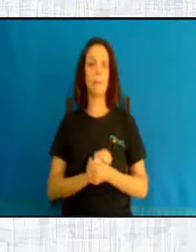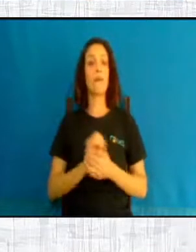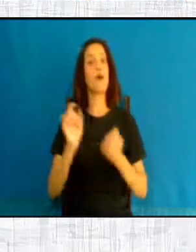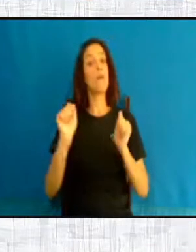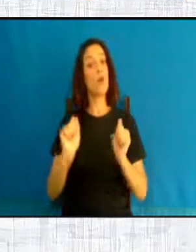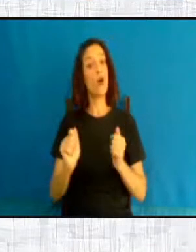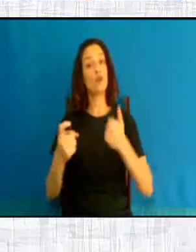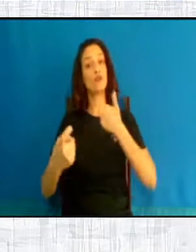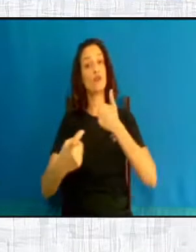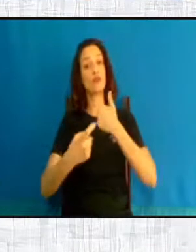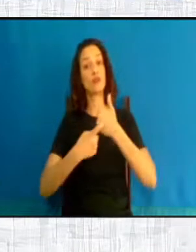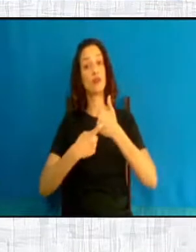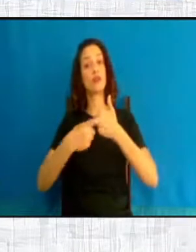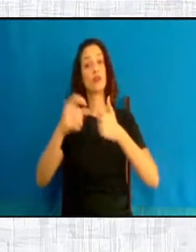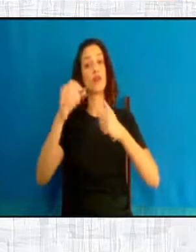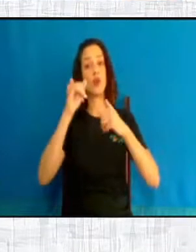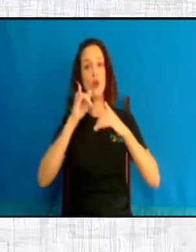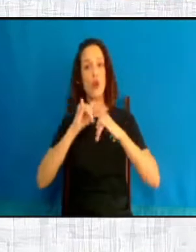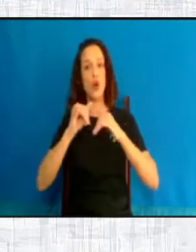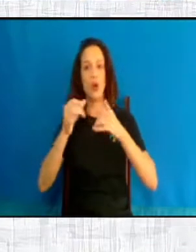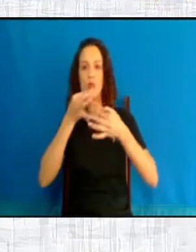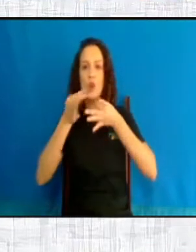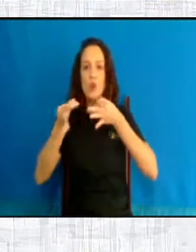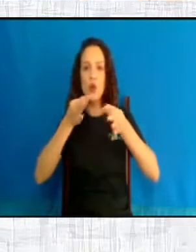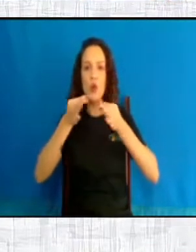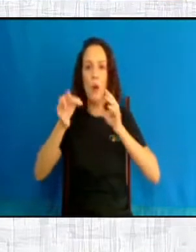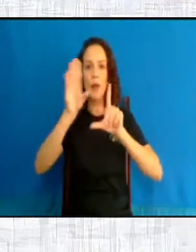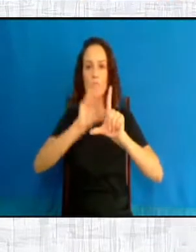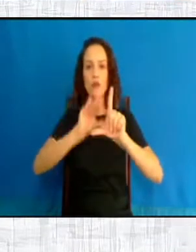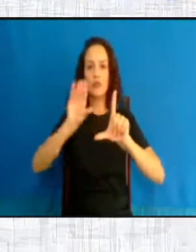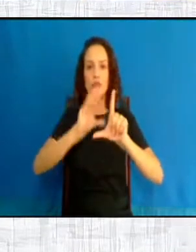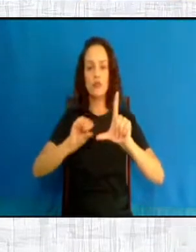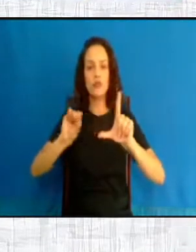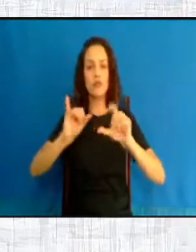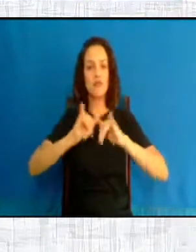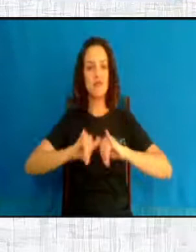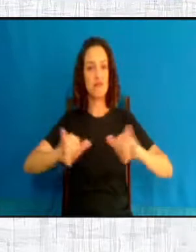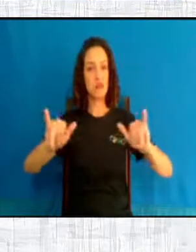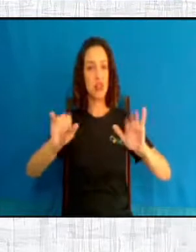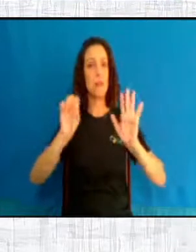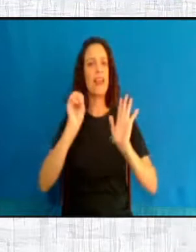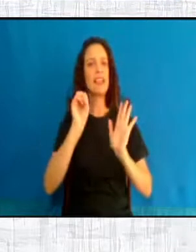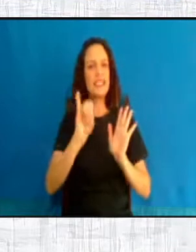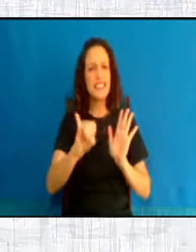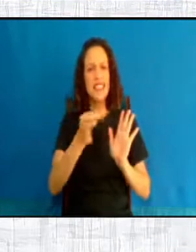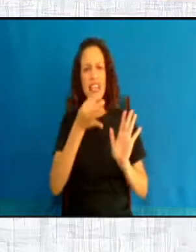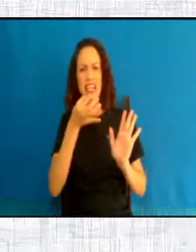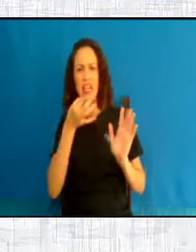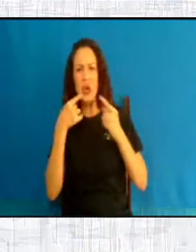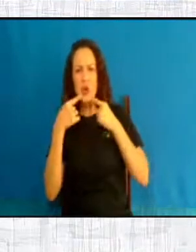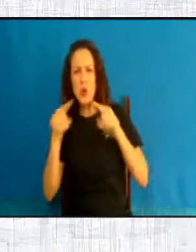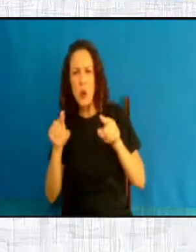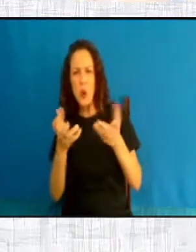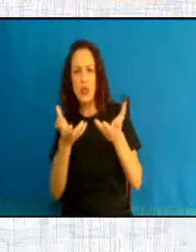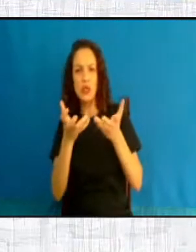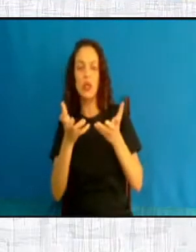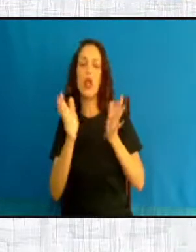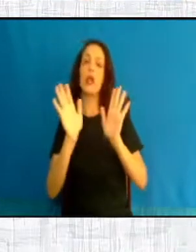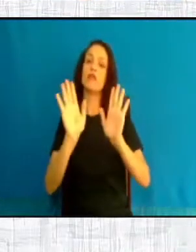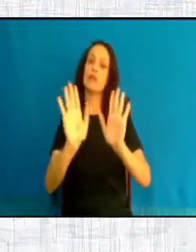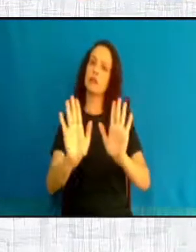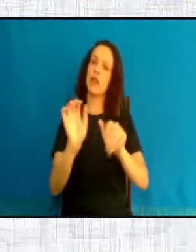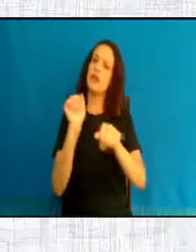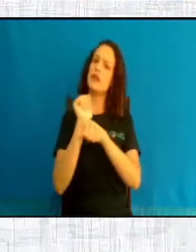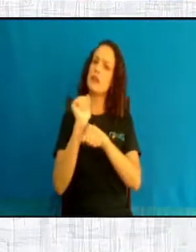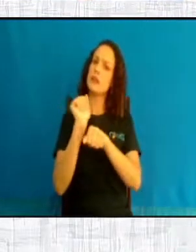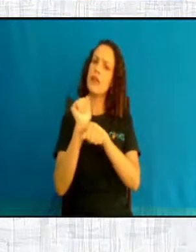compartilhe. E se você deseja criticar, é bem-vindo, mas, por favor, pelo menos aguarde até o final da palestra e aí depois você vai fazer